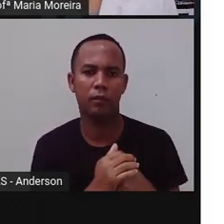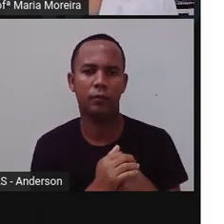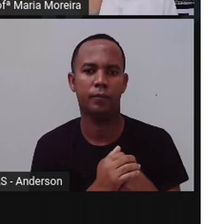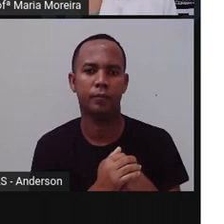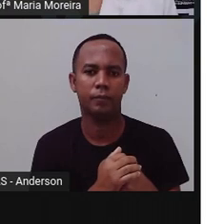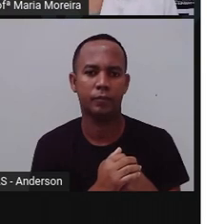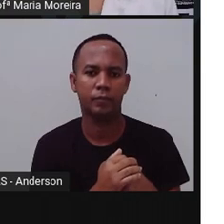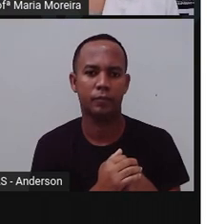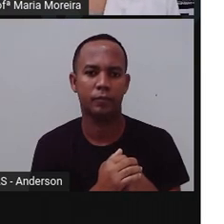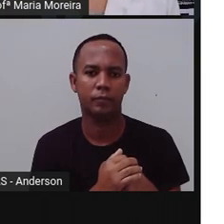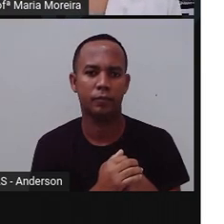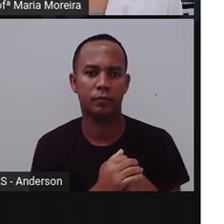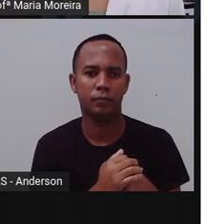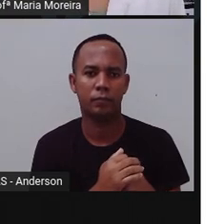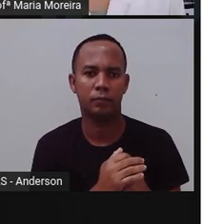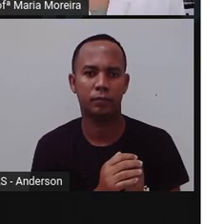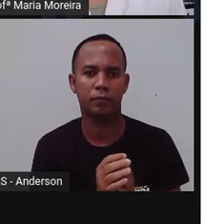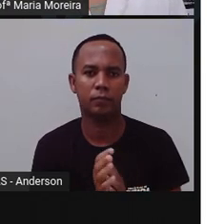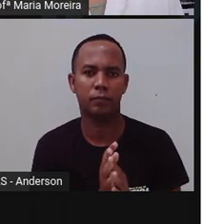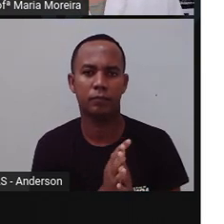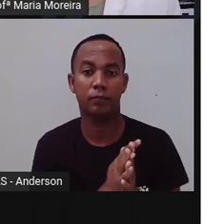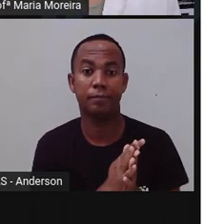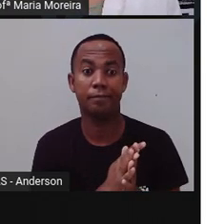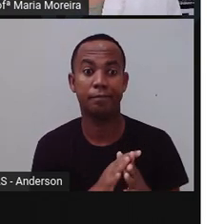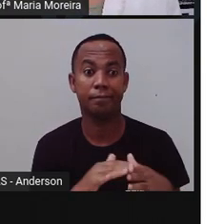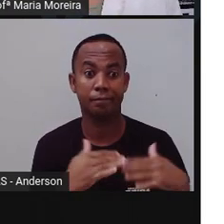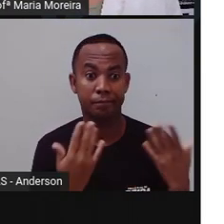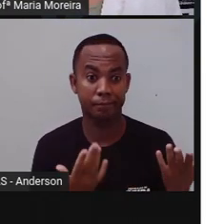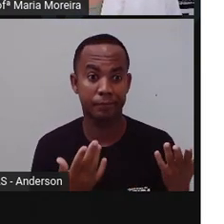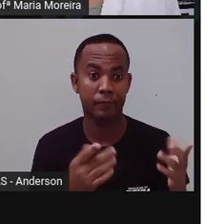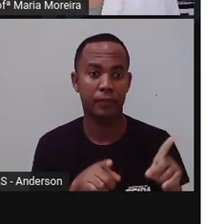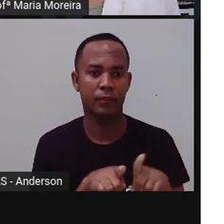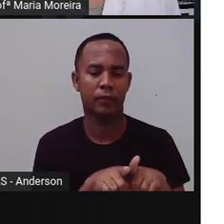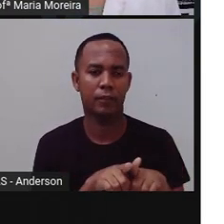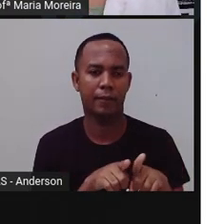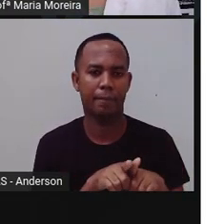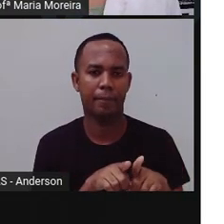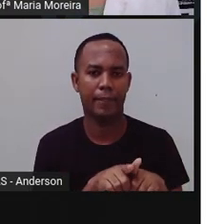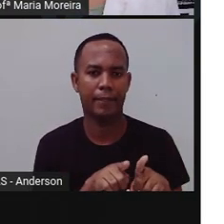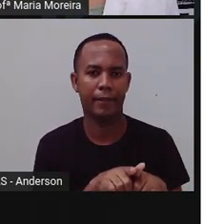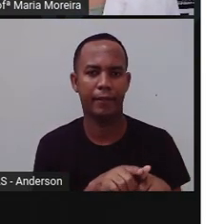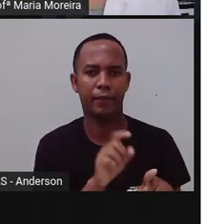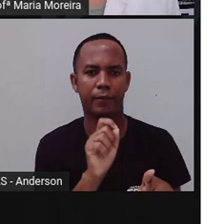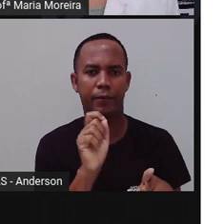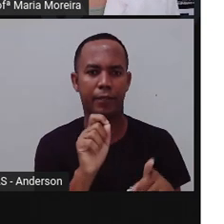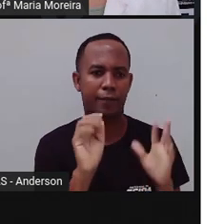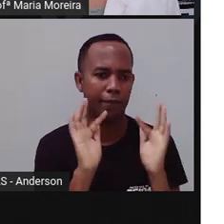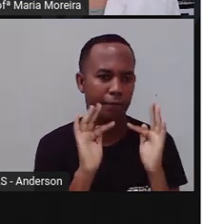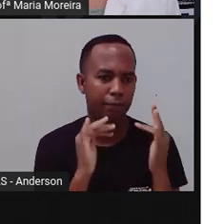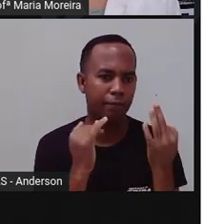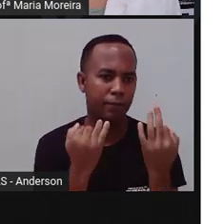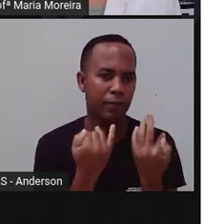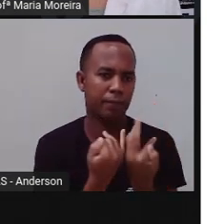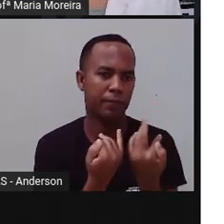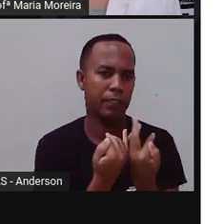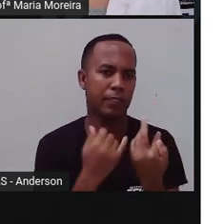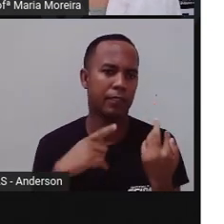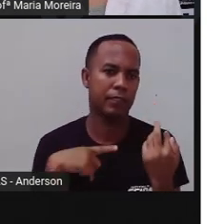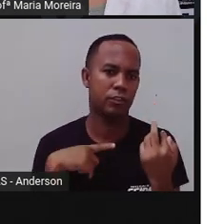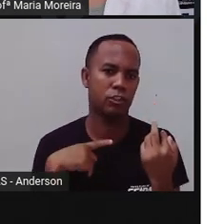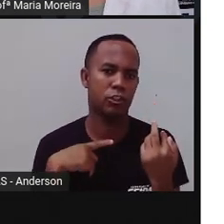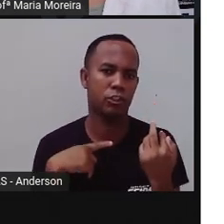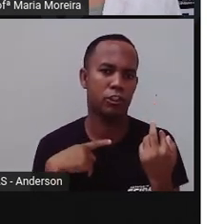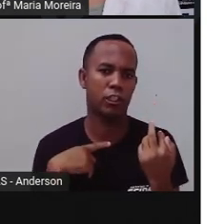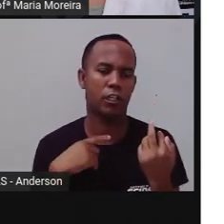essa ideia de escola. Bom, isso também acontecia quando uma família possuía o quê? Um